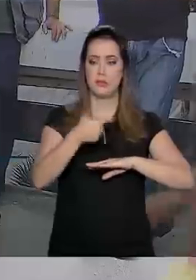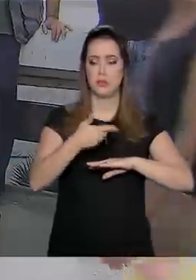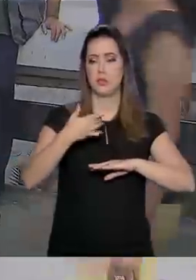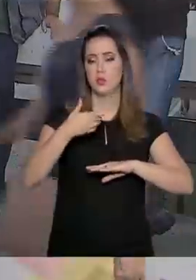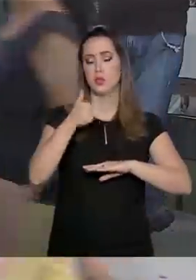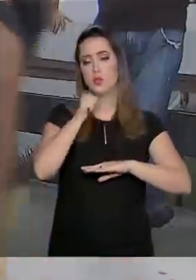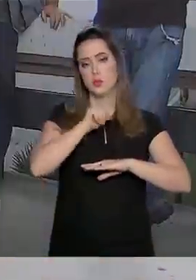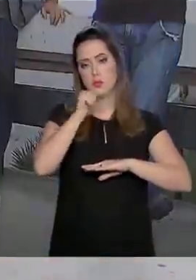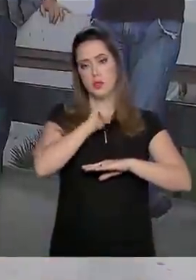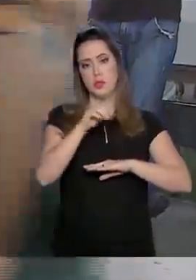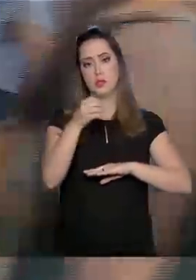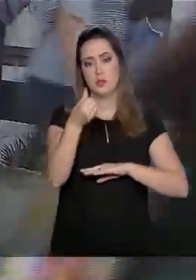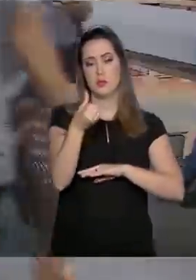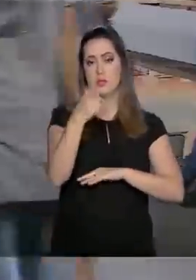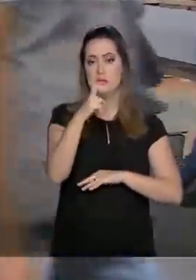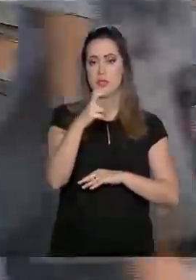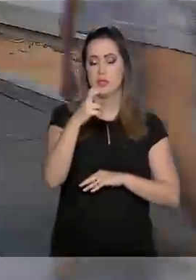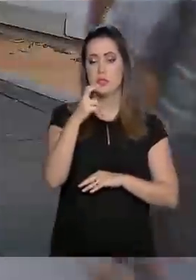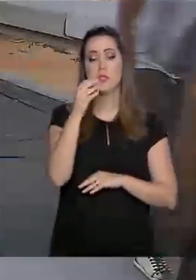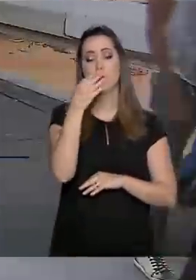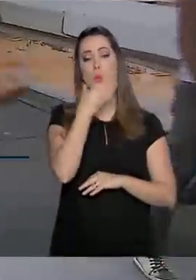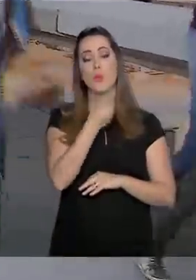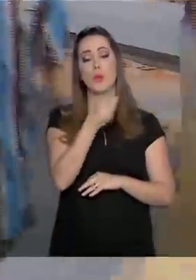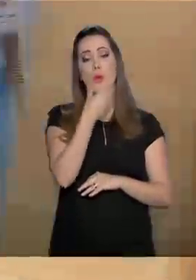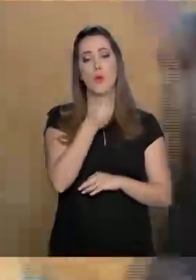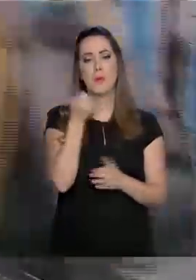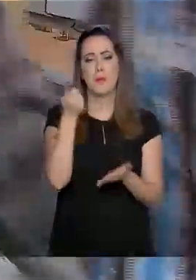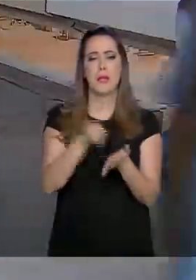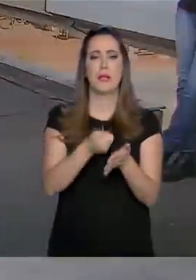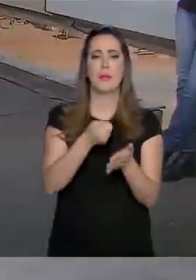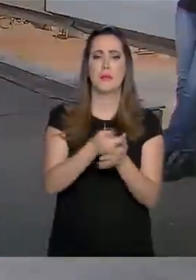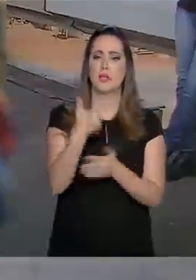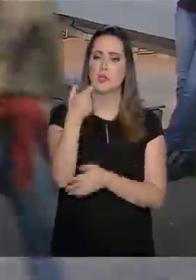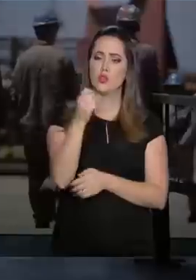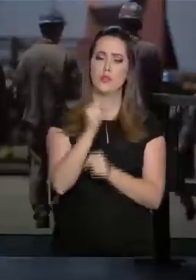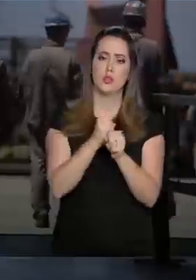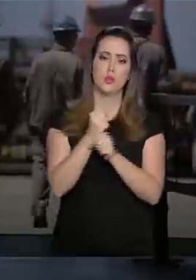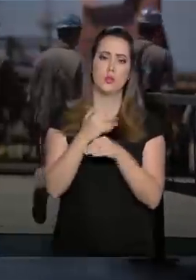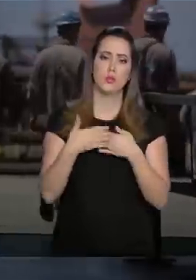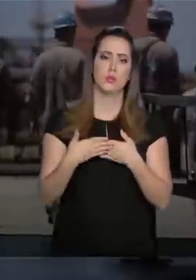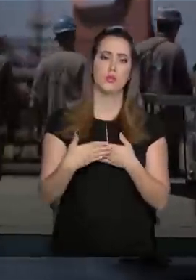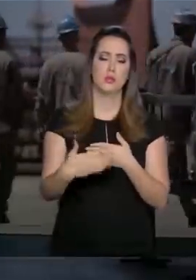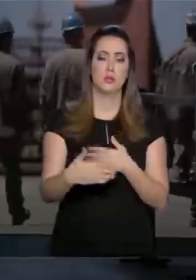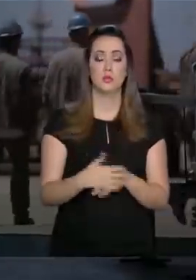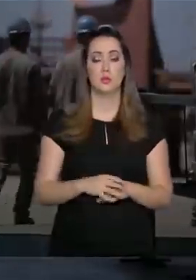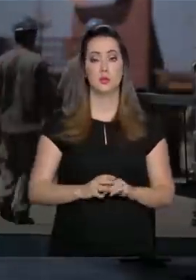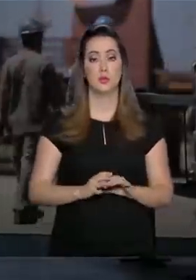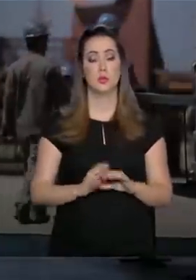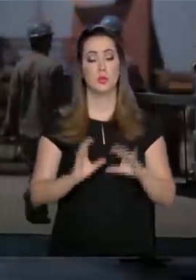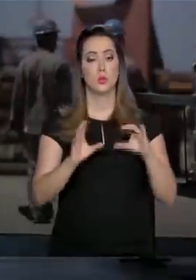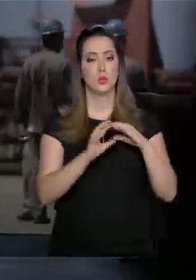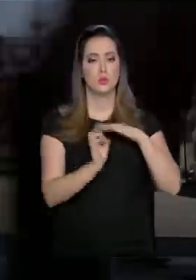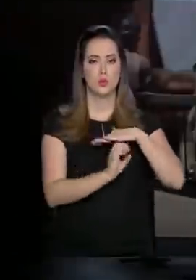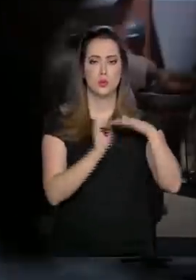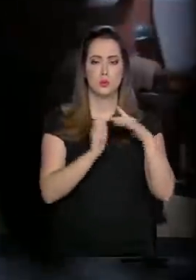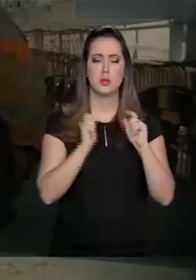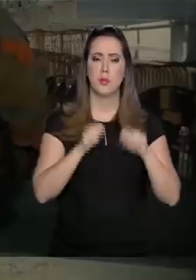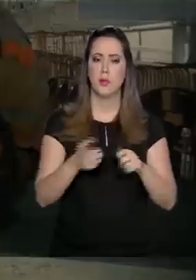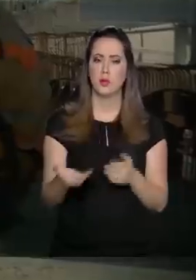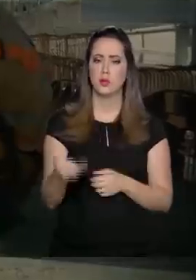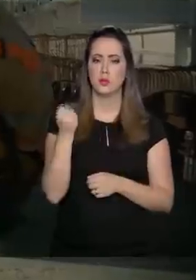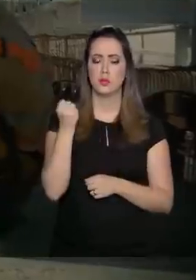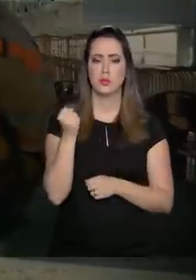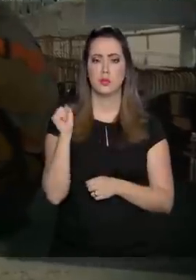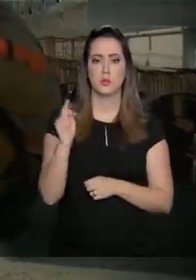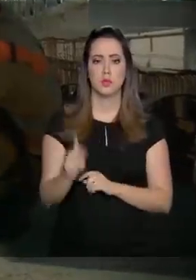65 anos para homens, com contribuição mínima de 20 anos. Os trabalhadores da iniciativa privada, que podem receber de